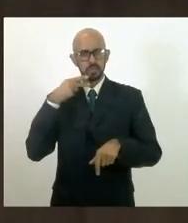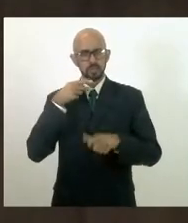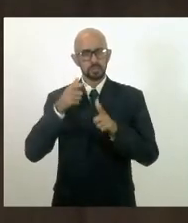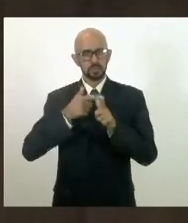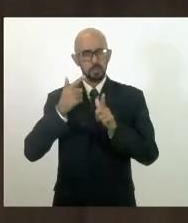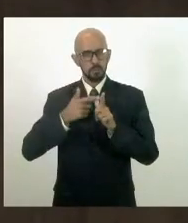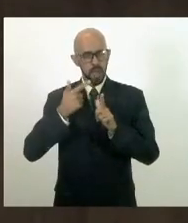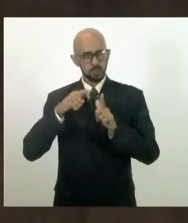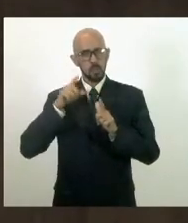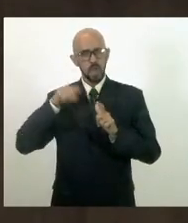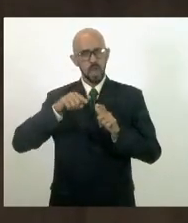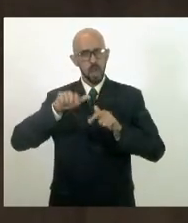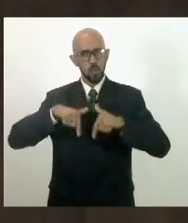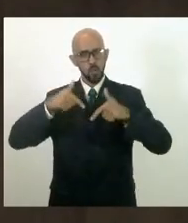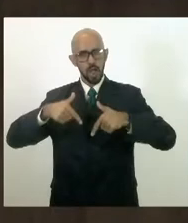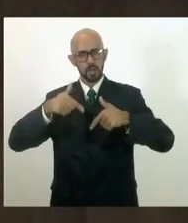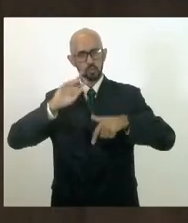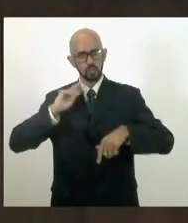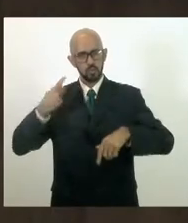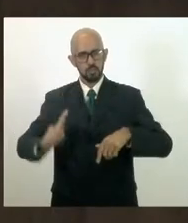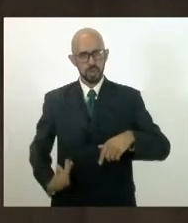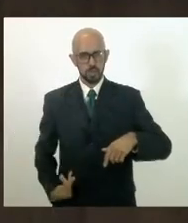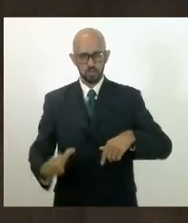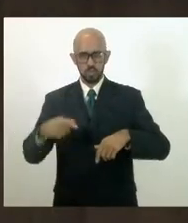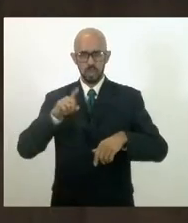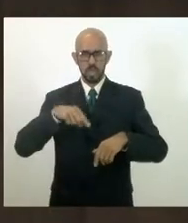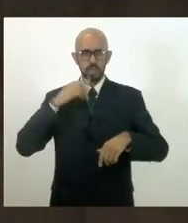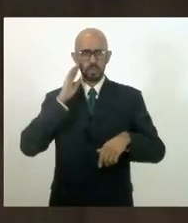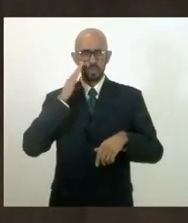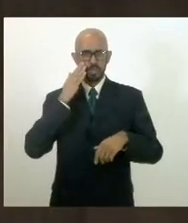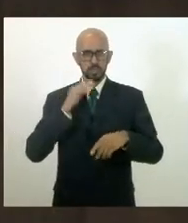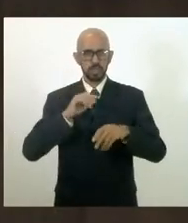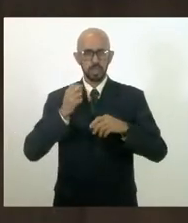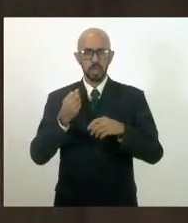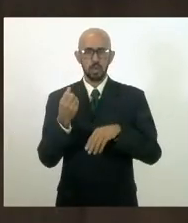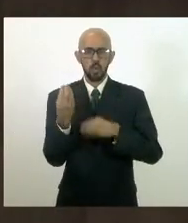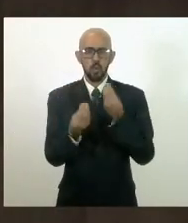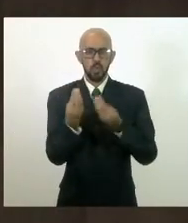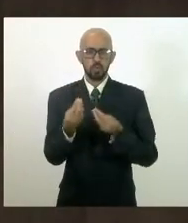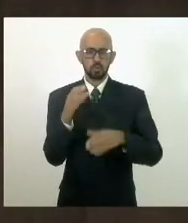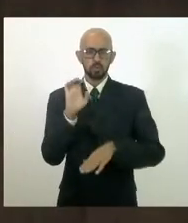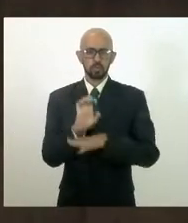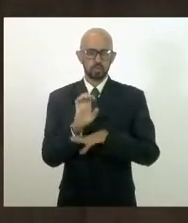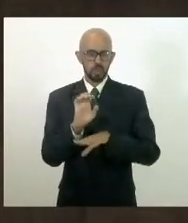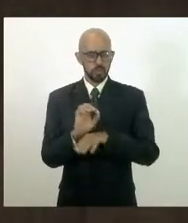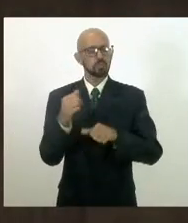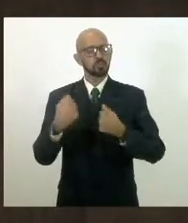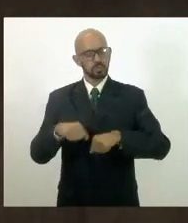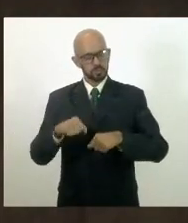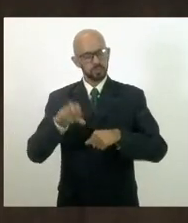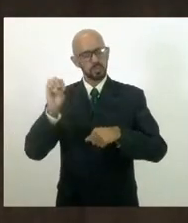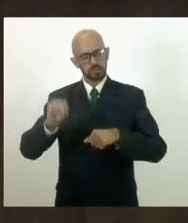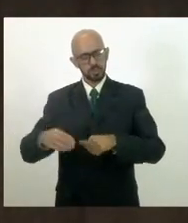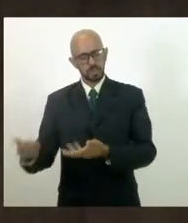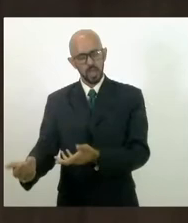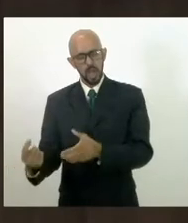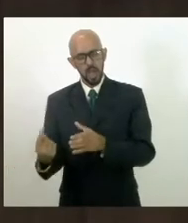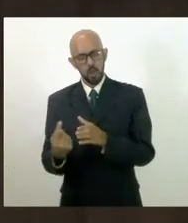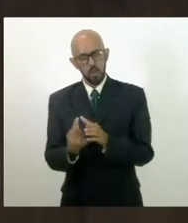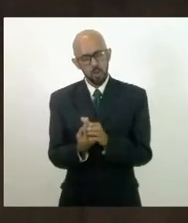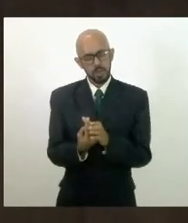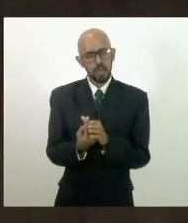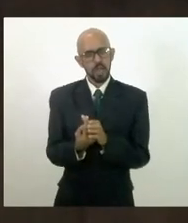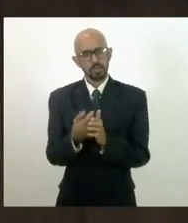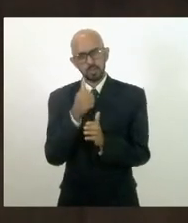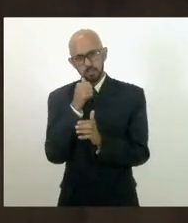é mais que um ato humanitário, é entender o quanto que o Estado deve sim acolher essas mulheres e propor